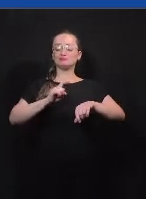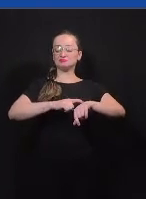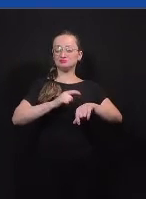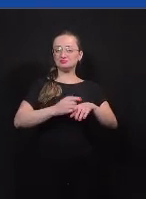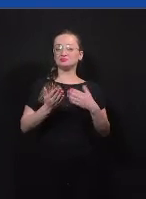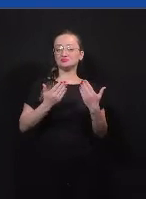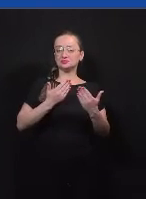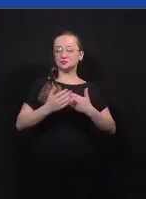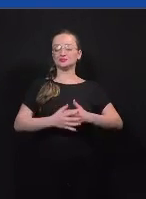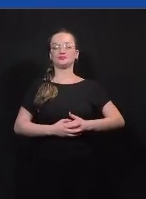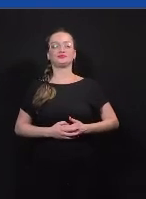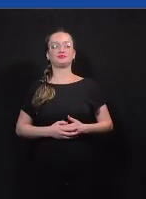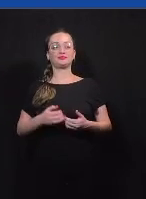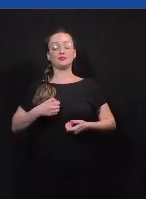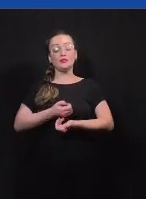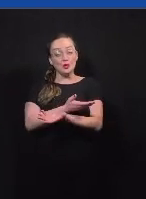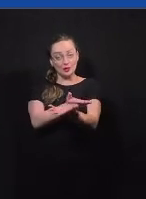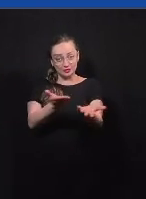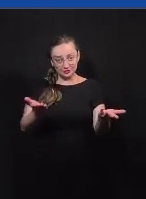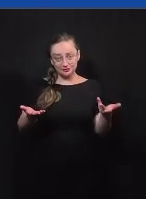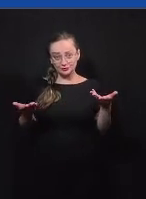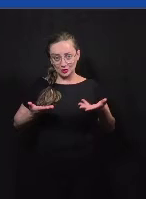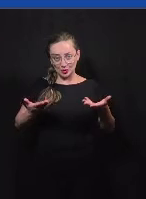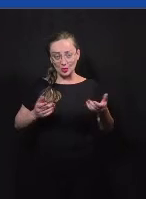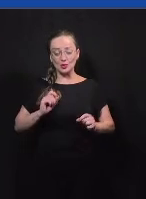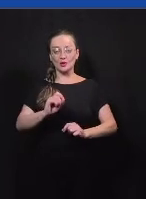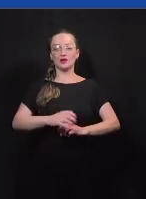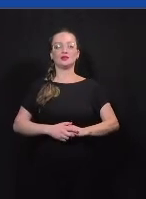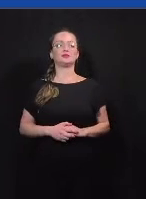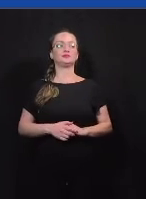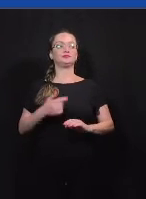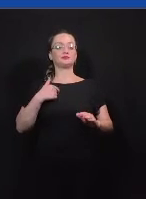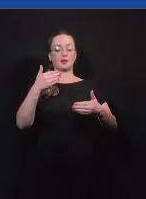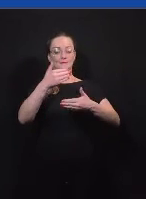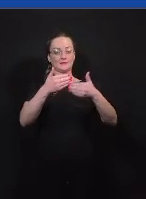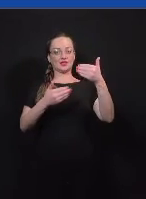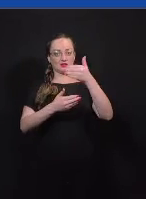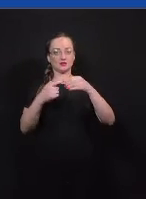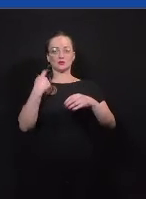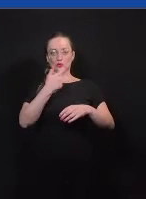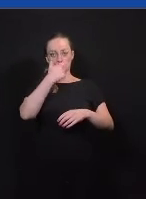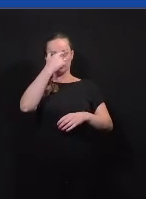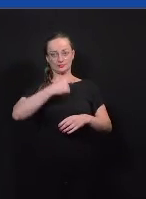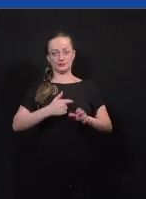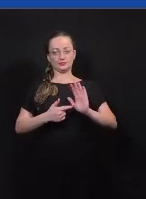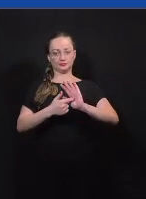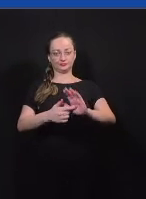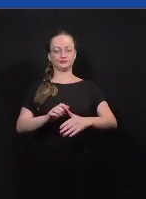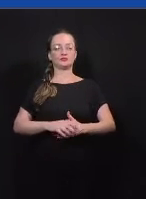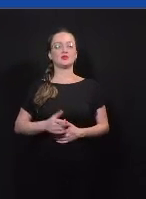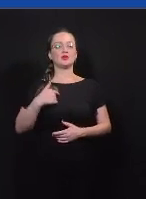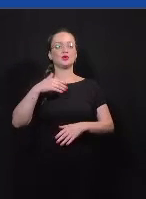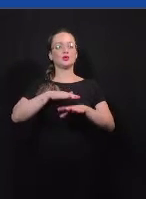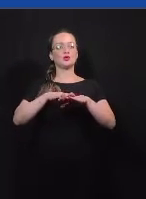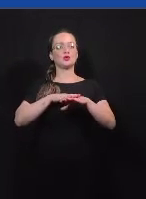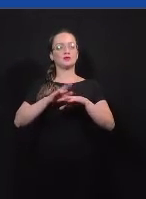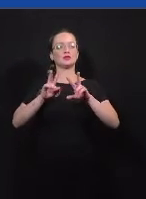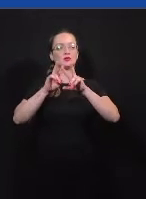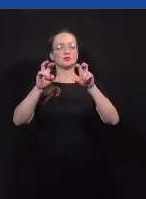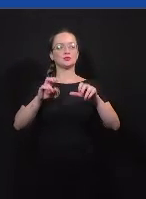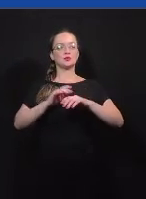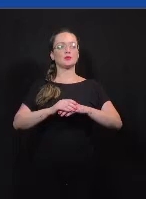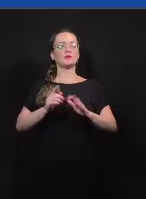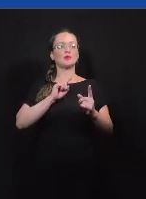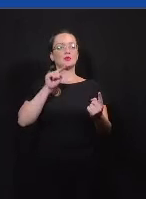vou compartilhar agora um pouquinho da apresentação da gente, para a gente conversar sobre o